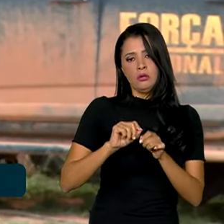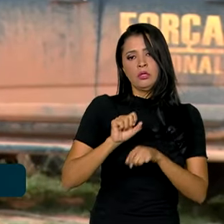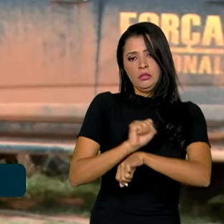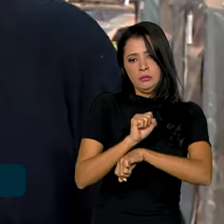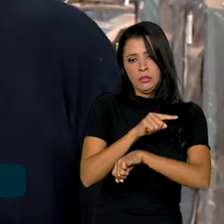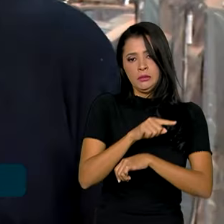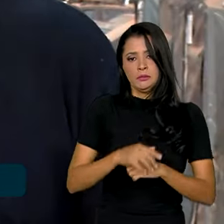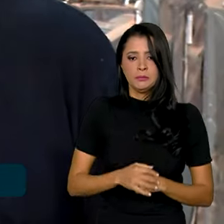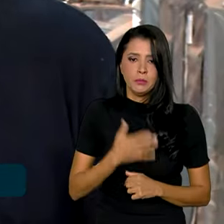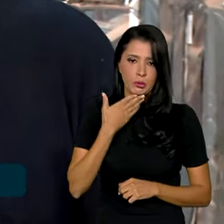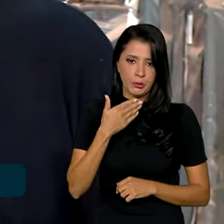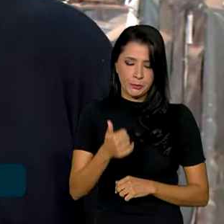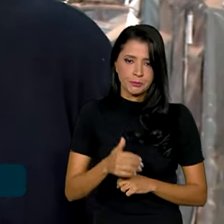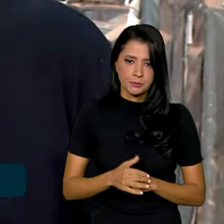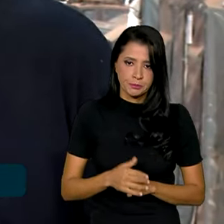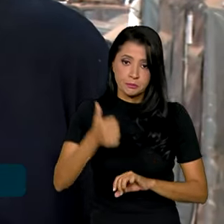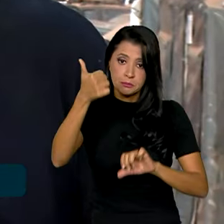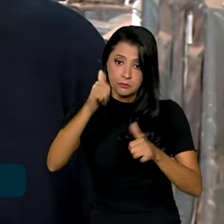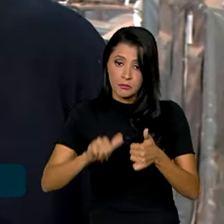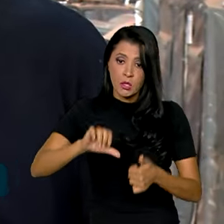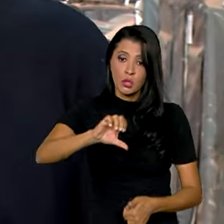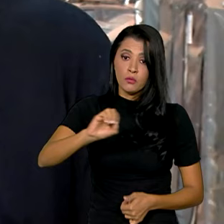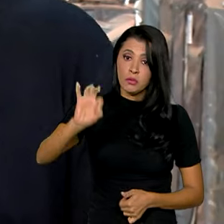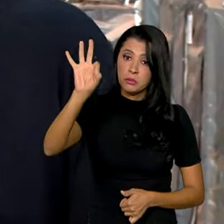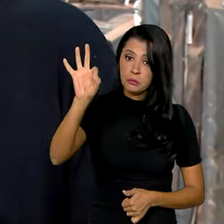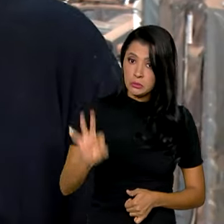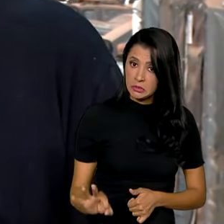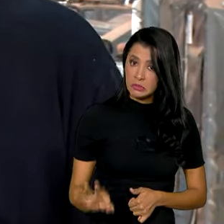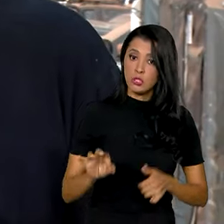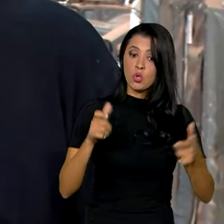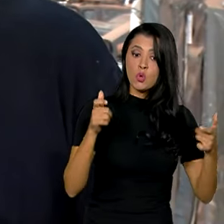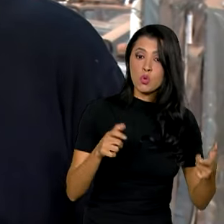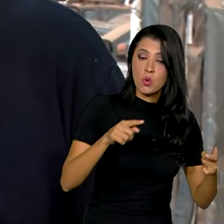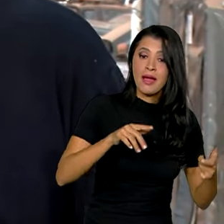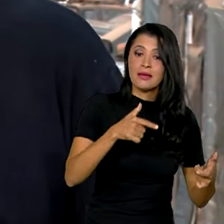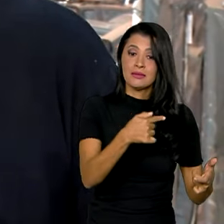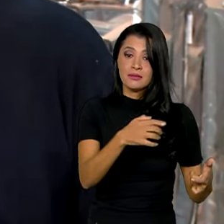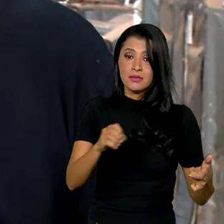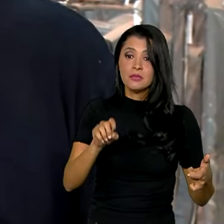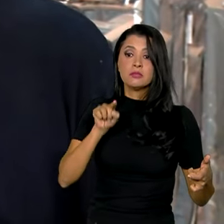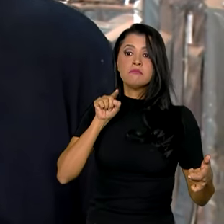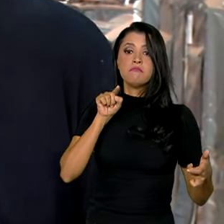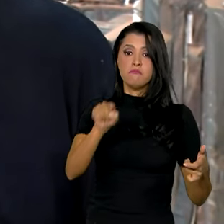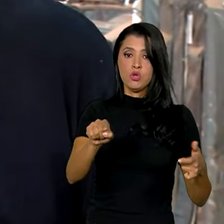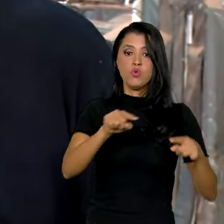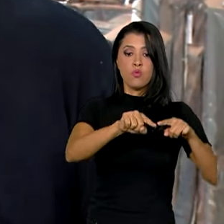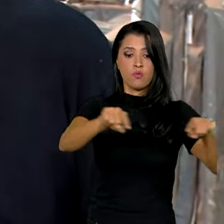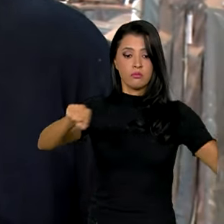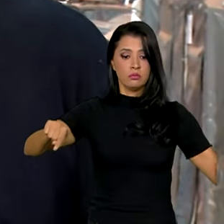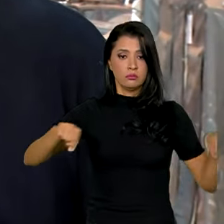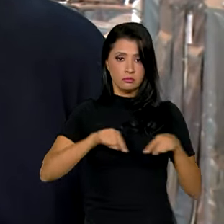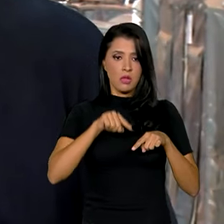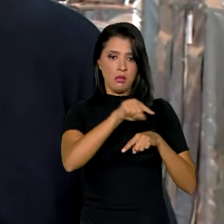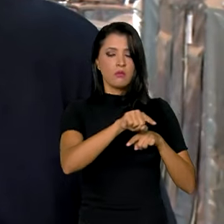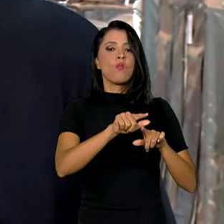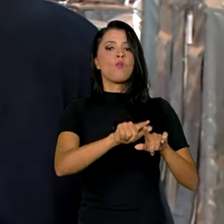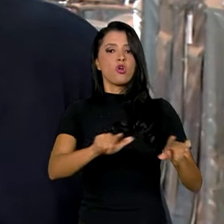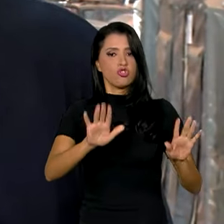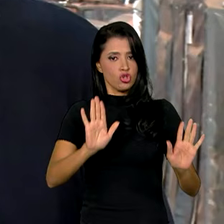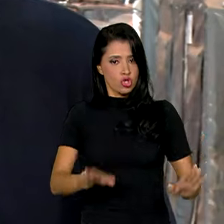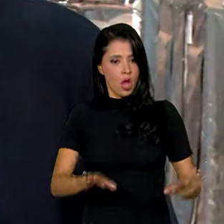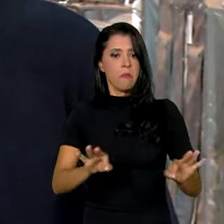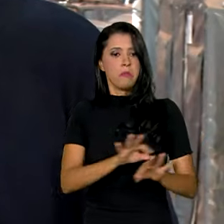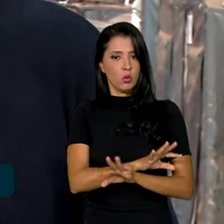recuperação. A gente avalia que 90% do território, que a gente está falando de 700 mil hectares, que é o território indígena, está desocupado já.